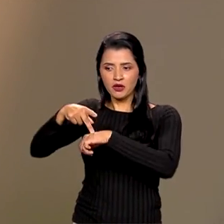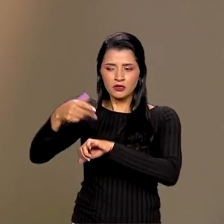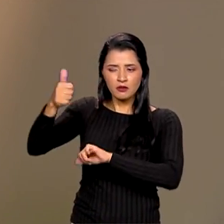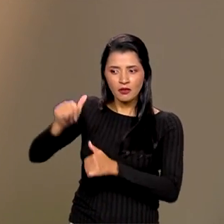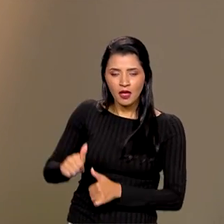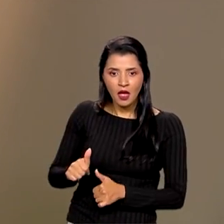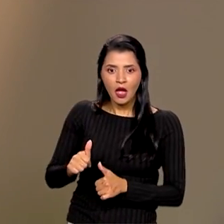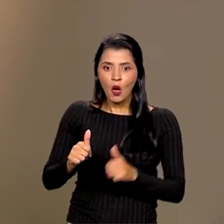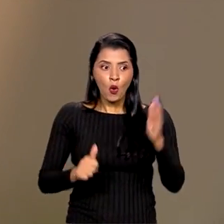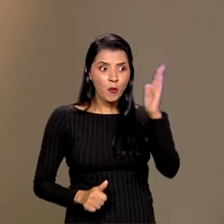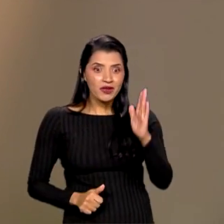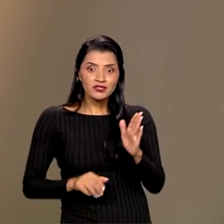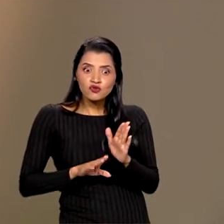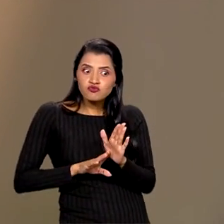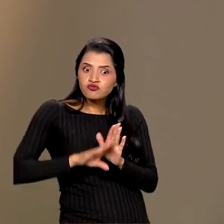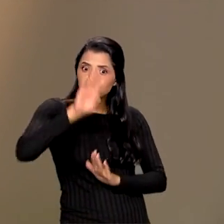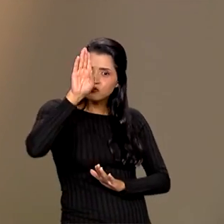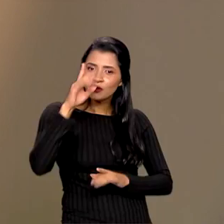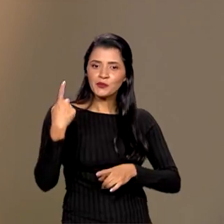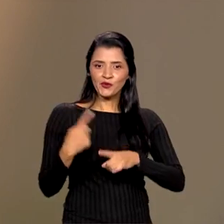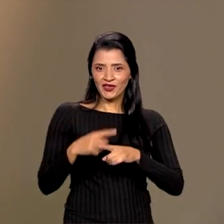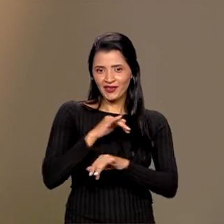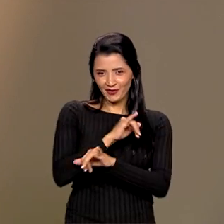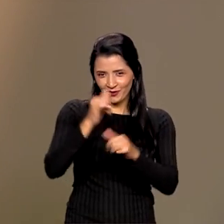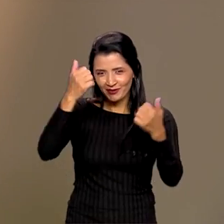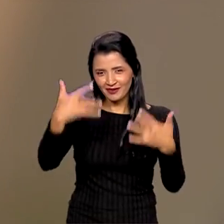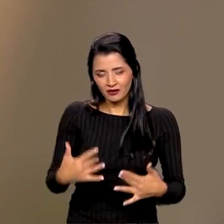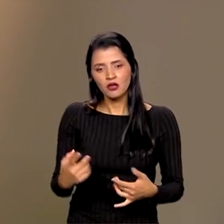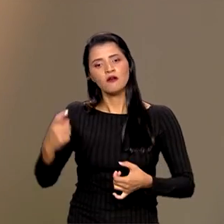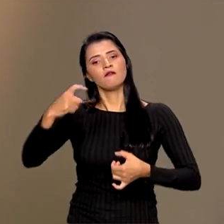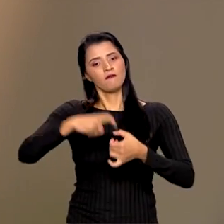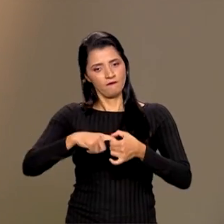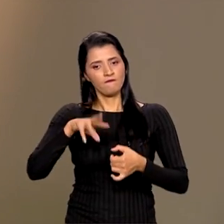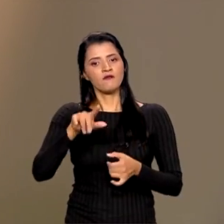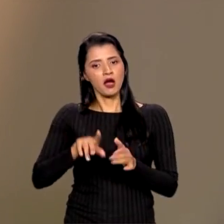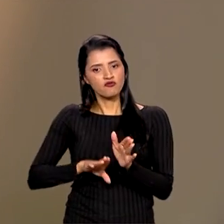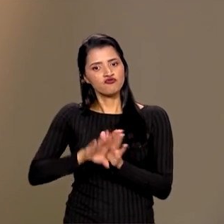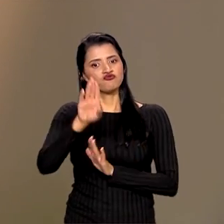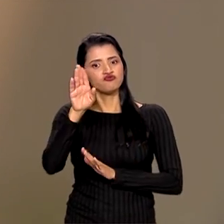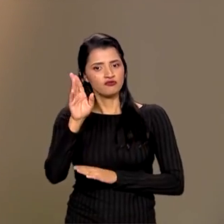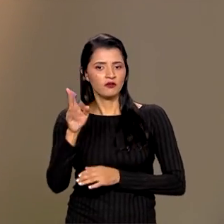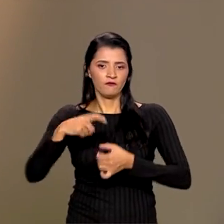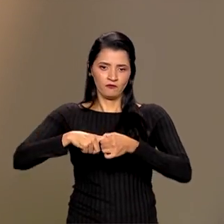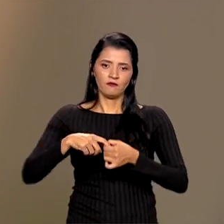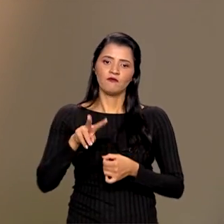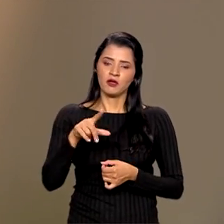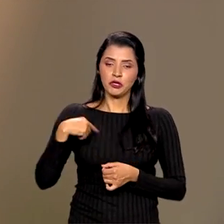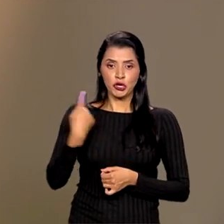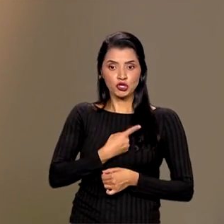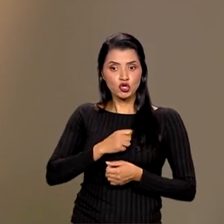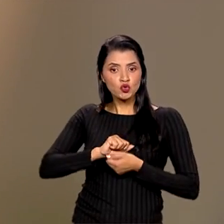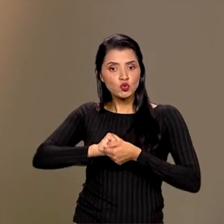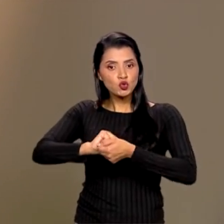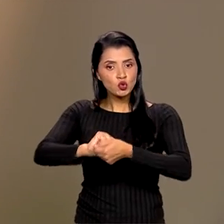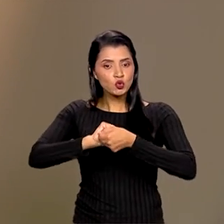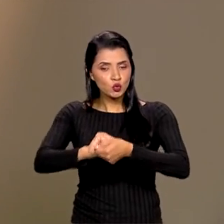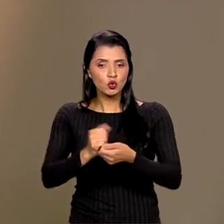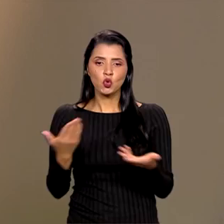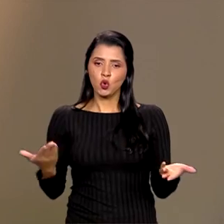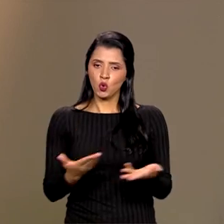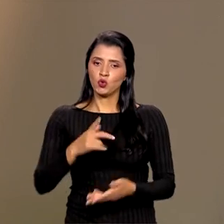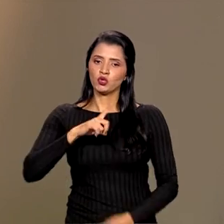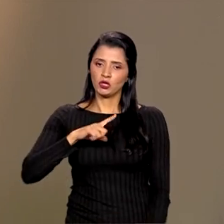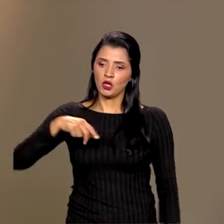dizendo isso? Porque o Brasil vai voltar a crescer. E a gente vai crescer junto com o Brasil. A gente tem hoje, no Nordeste brasileiro,